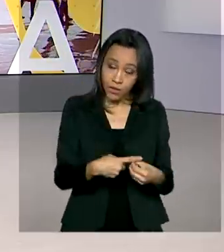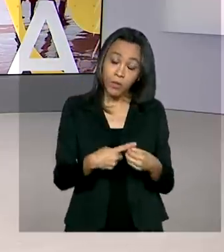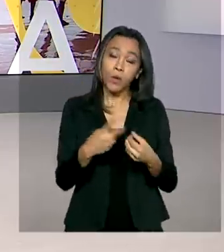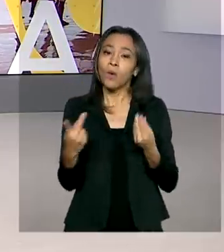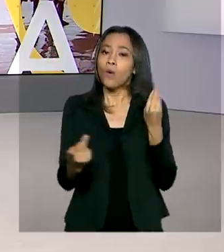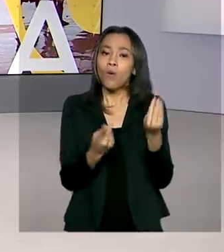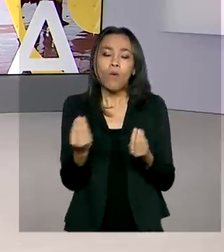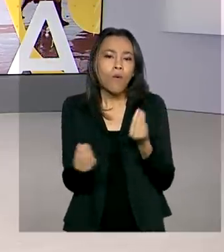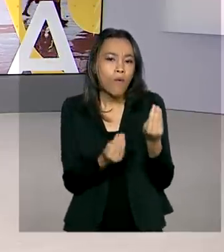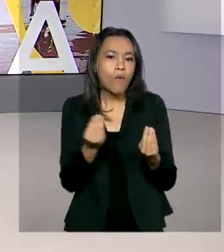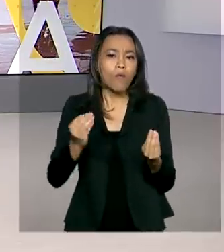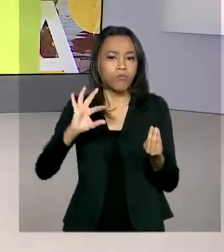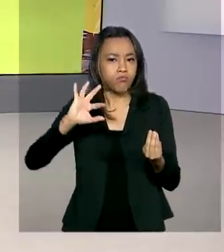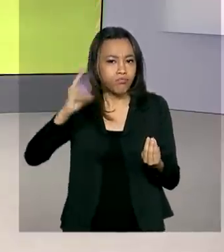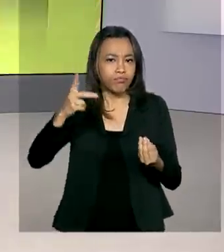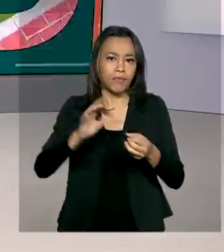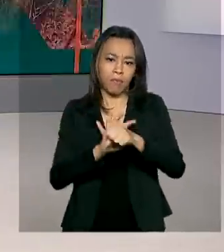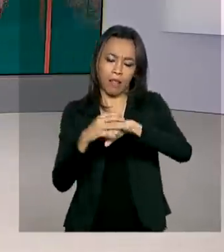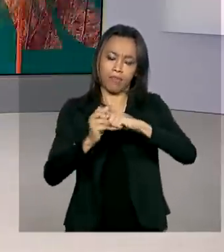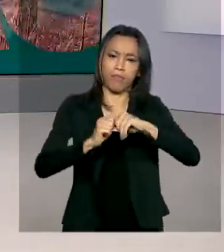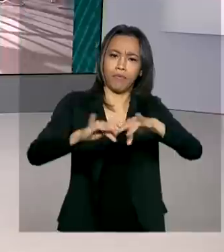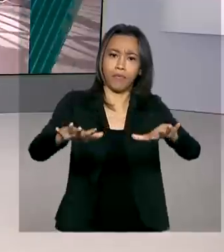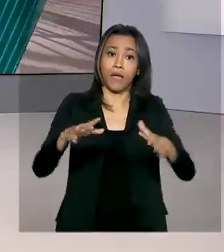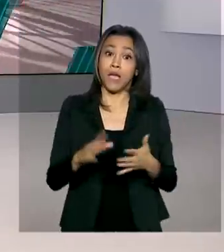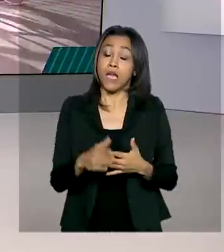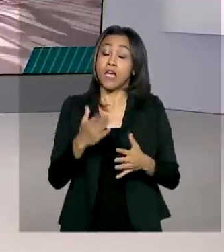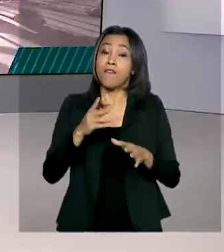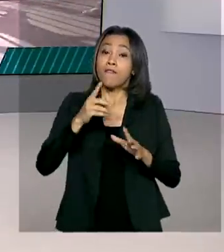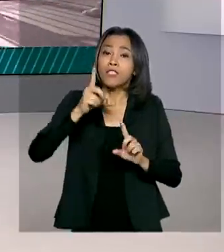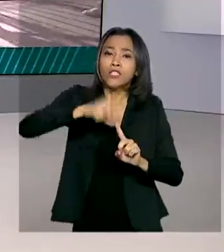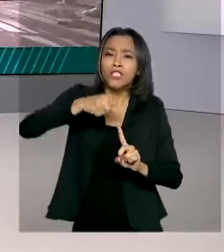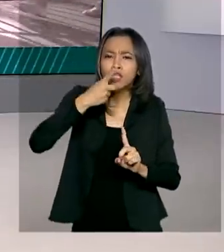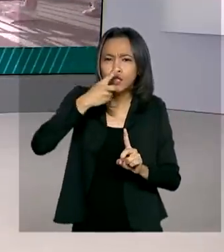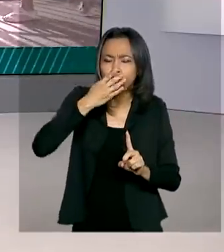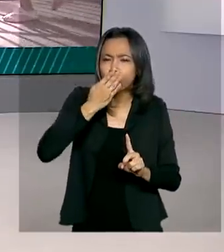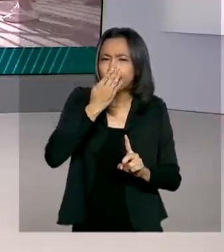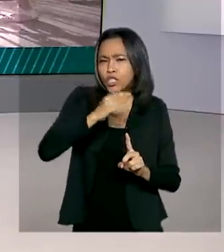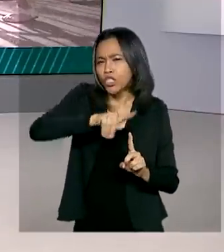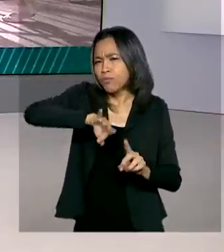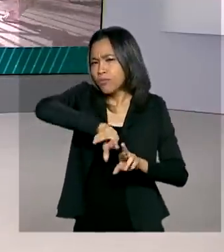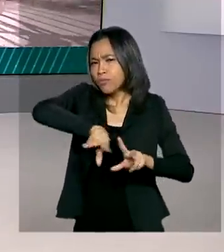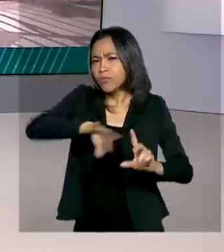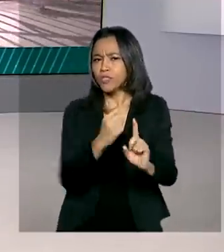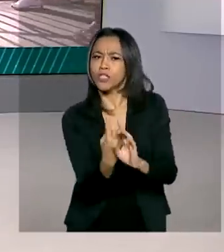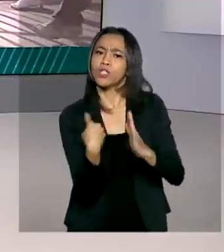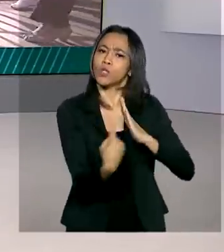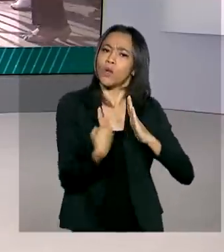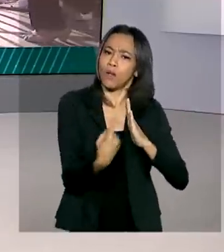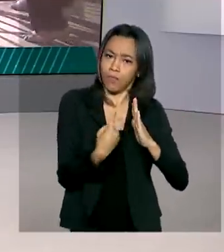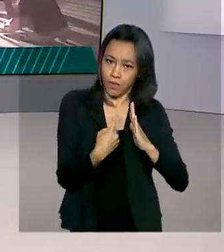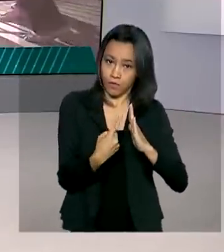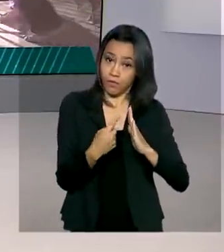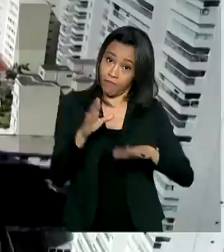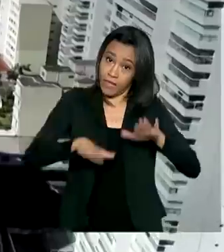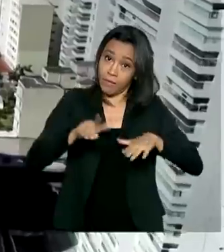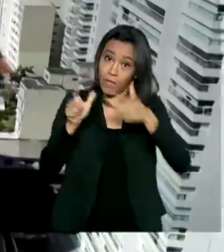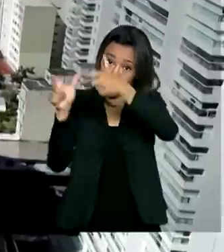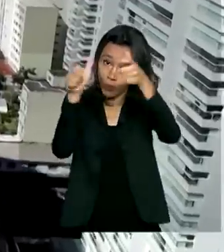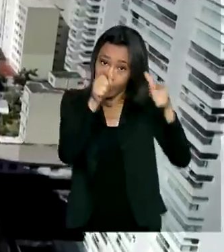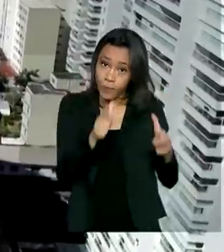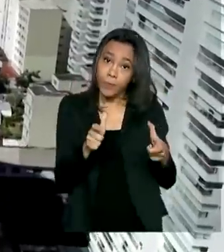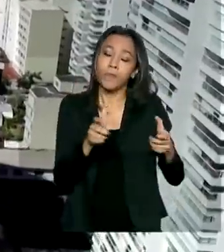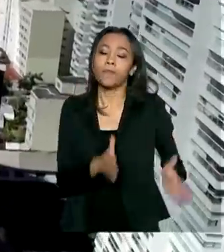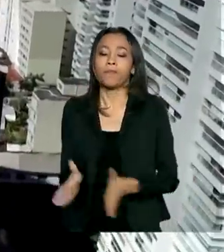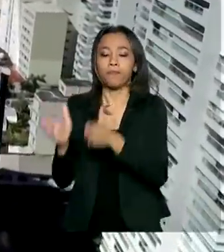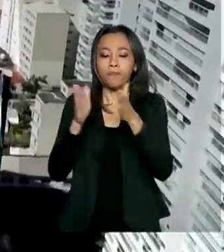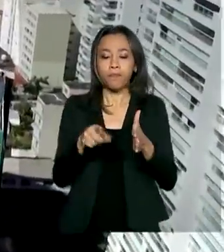A ideia é definir diferentes tipos de isolamento social para os lugares a partir do nível de risco. A